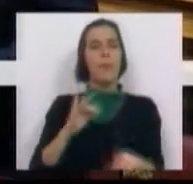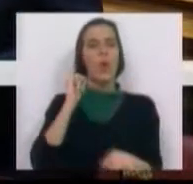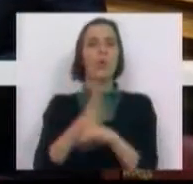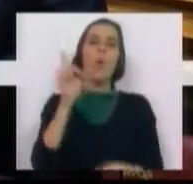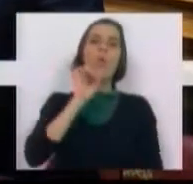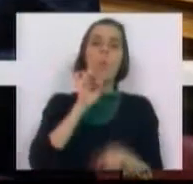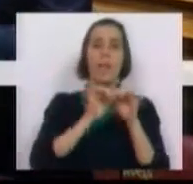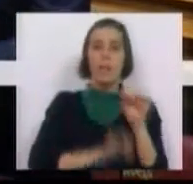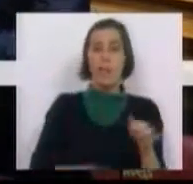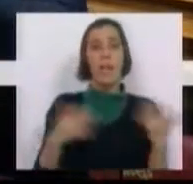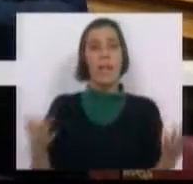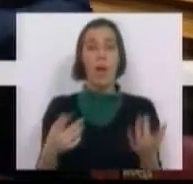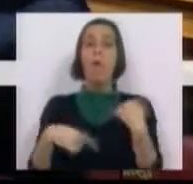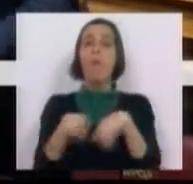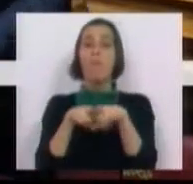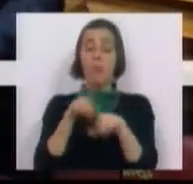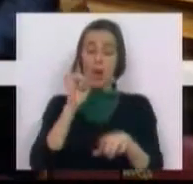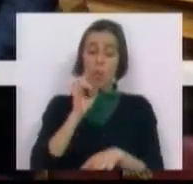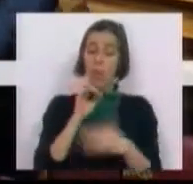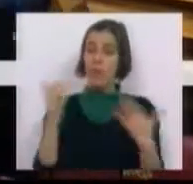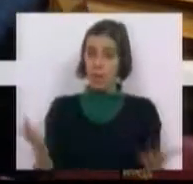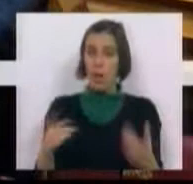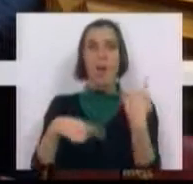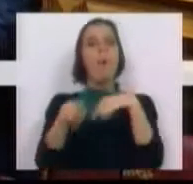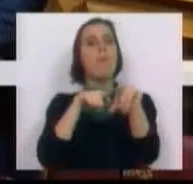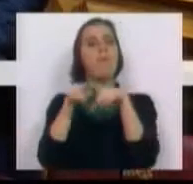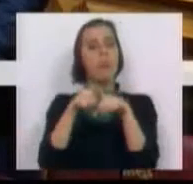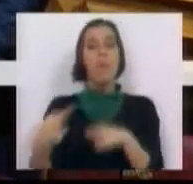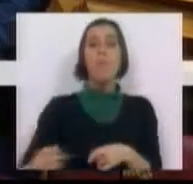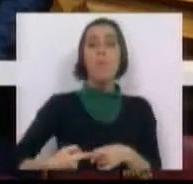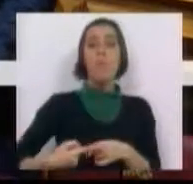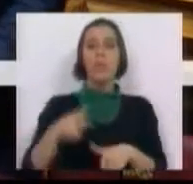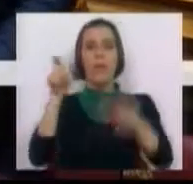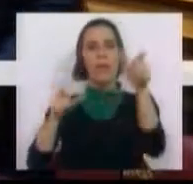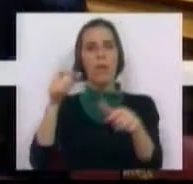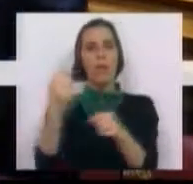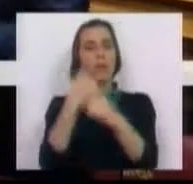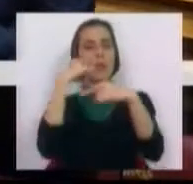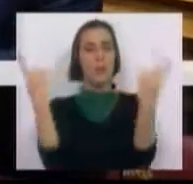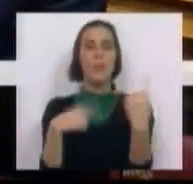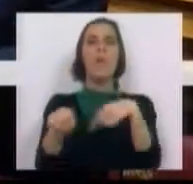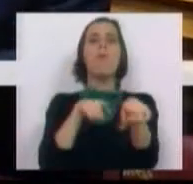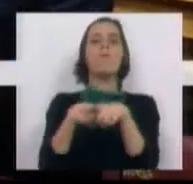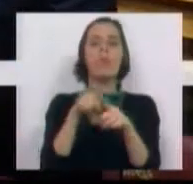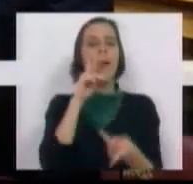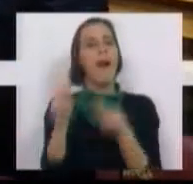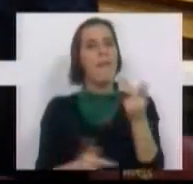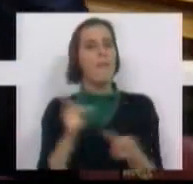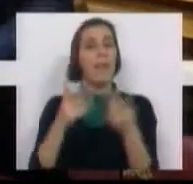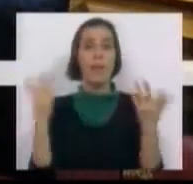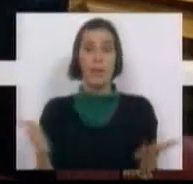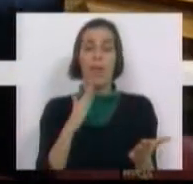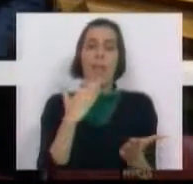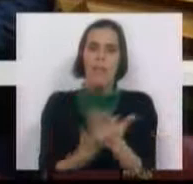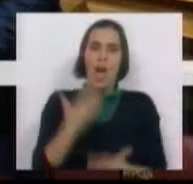outra qualificação. E, por isso, políticas de qualificação, políticas de motivação dos funcionários públicos, políticas de avaliação